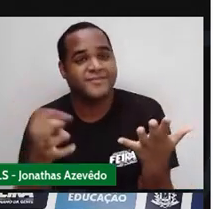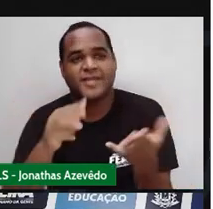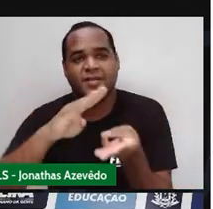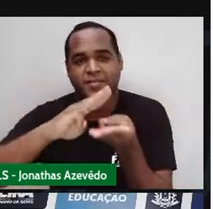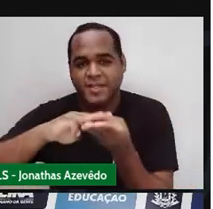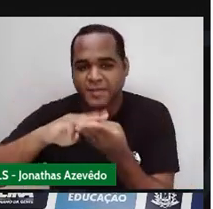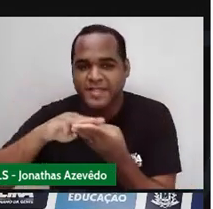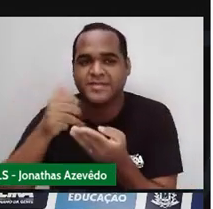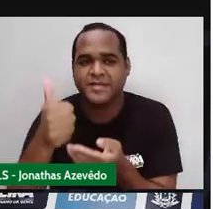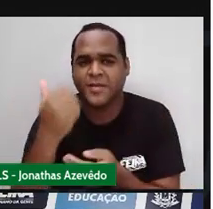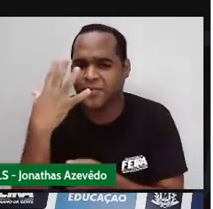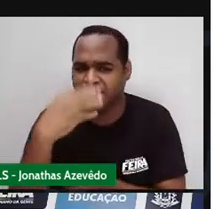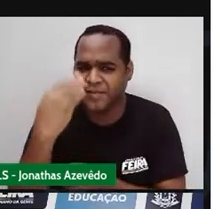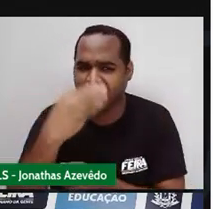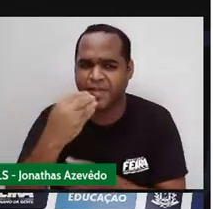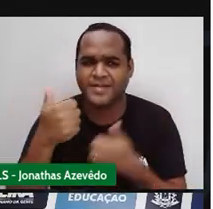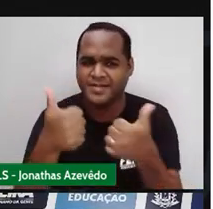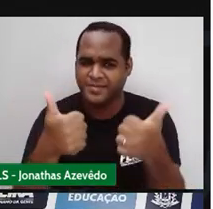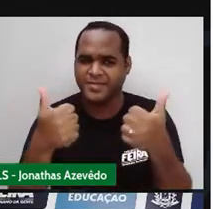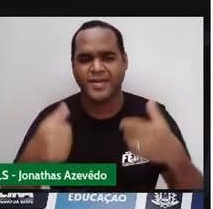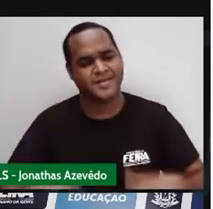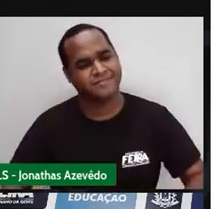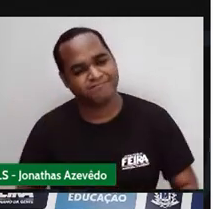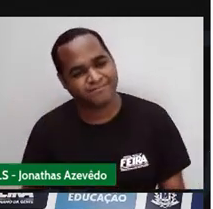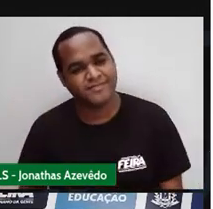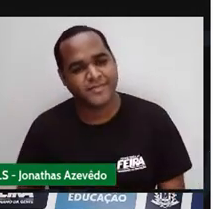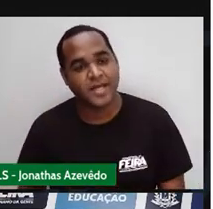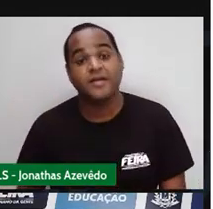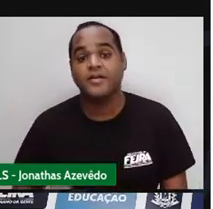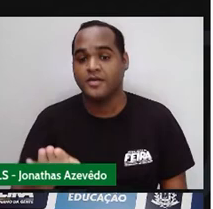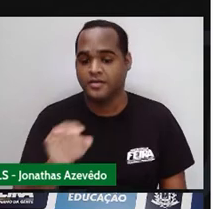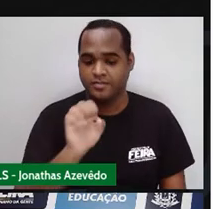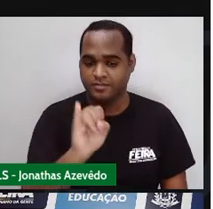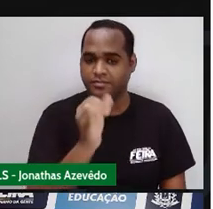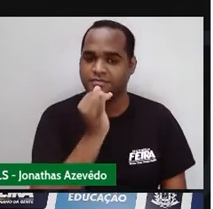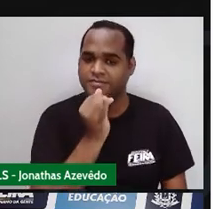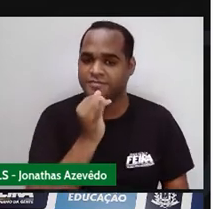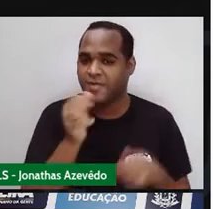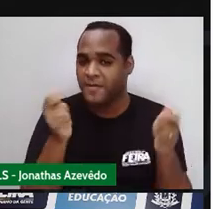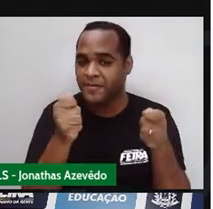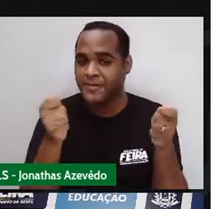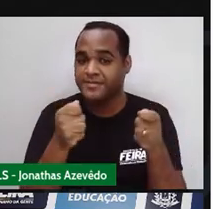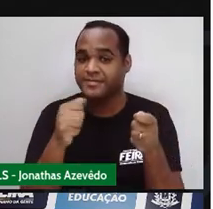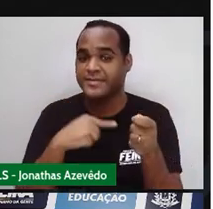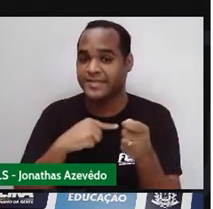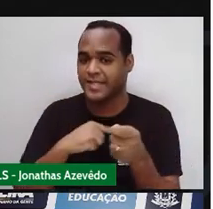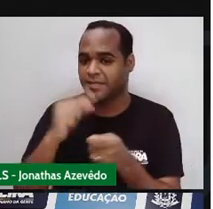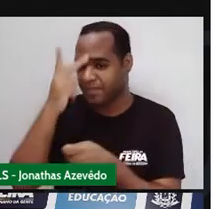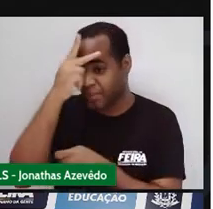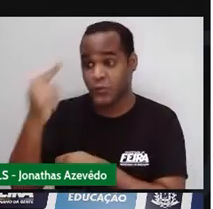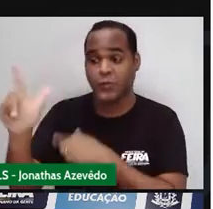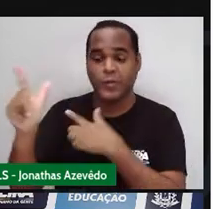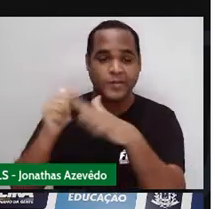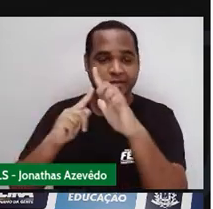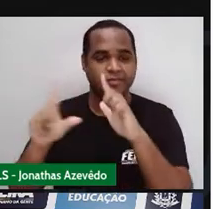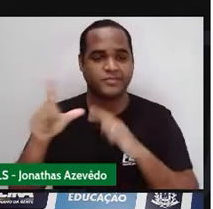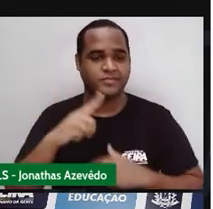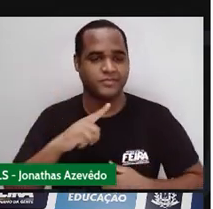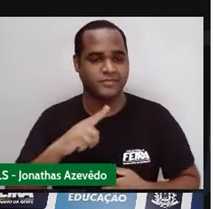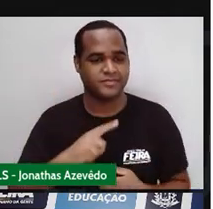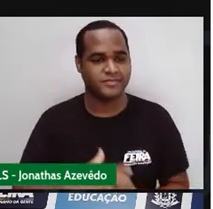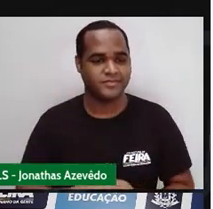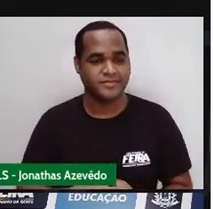matemática é bonita ou não? Bom, e que tal se você pudesse fazer isso Com outras pessoas? Você quer